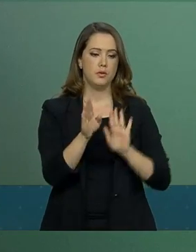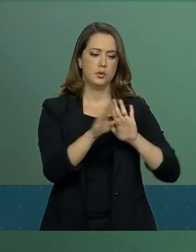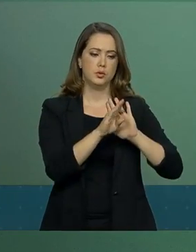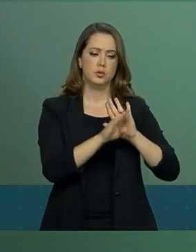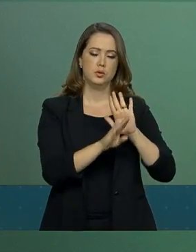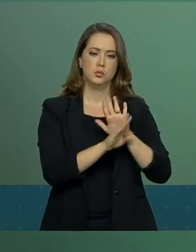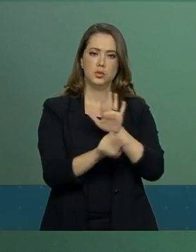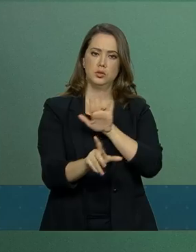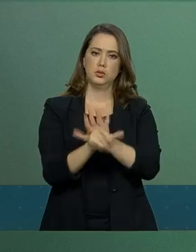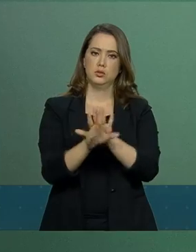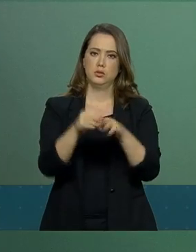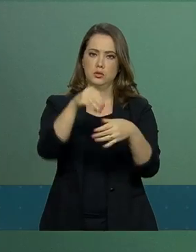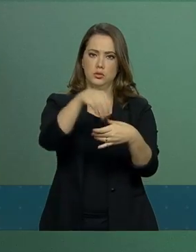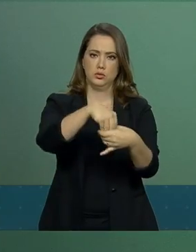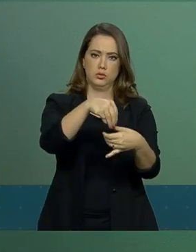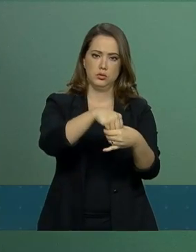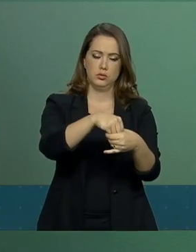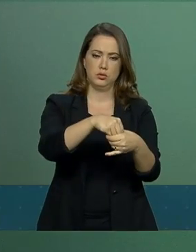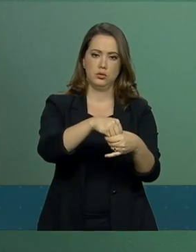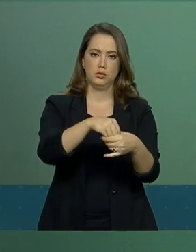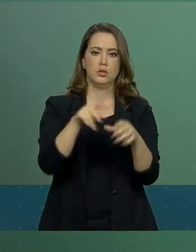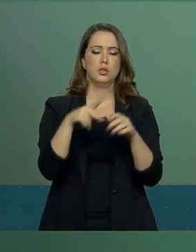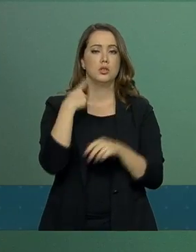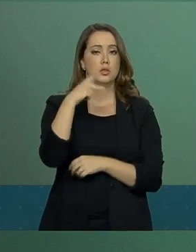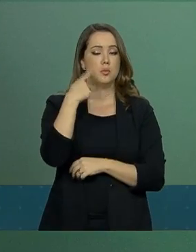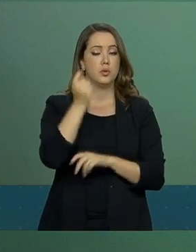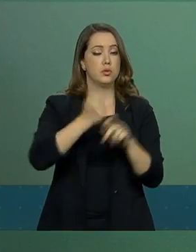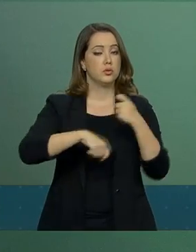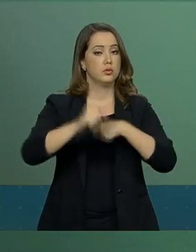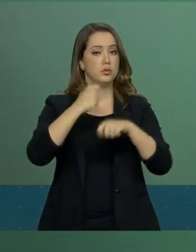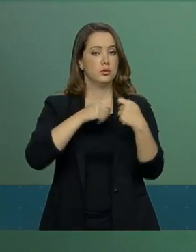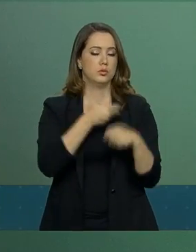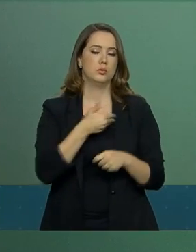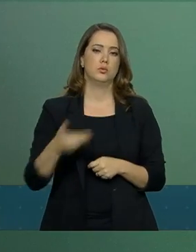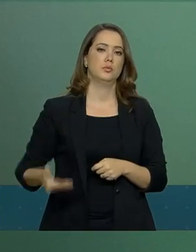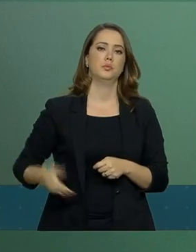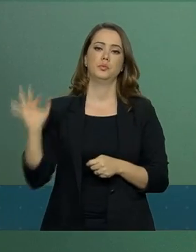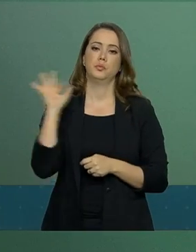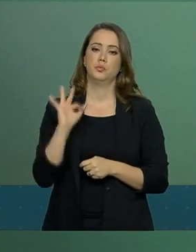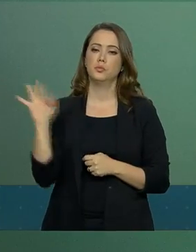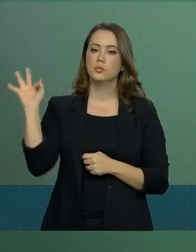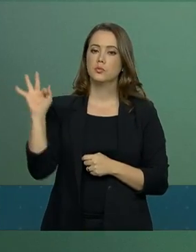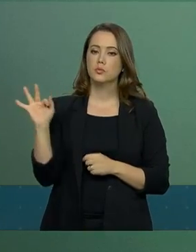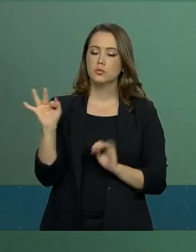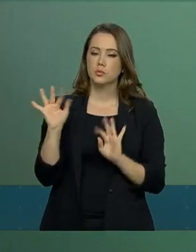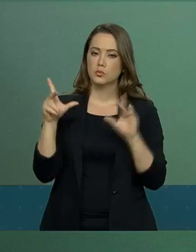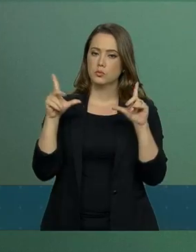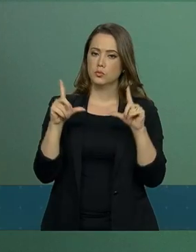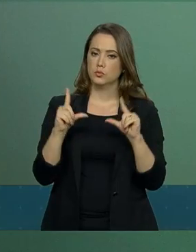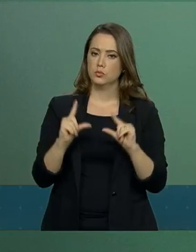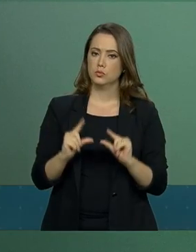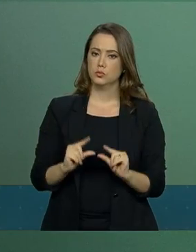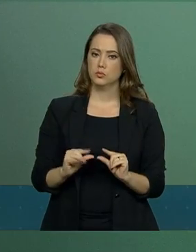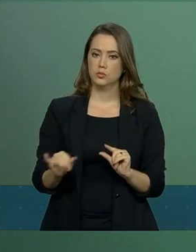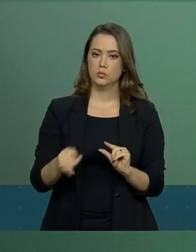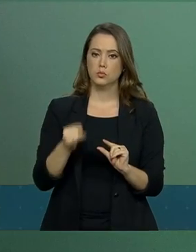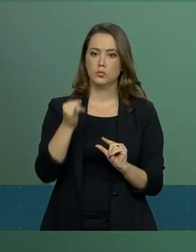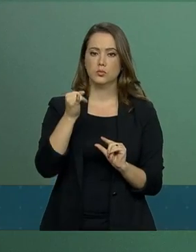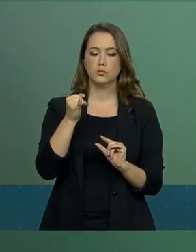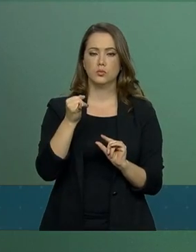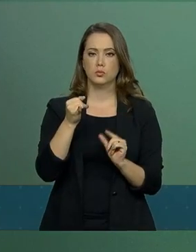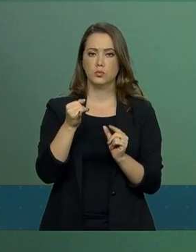lei está dentro do escopo da política econômica do governo federal, de redução dos juros